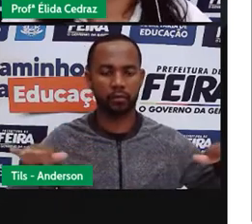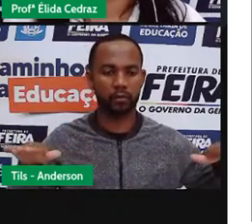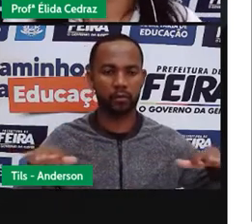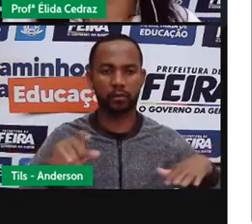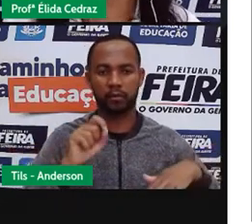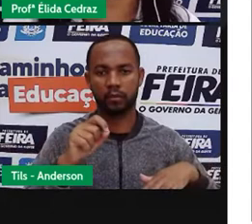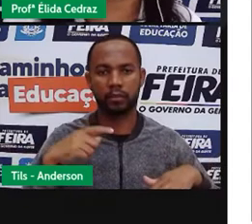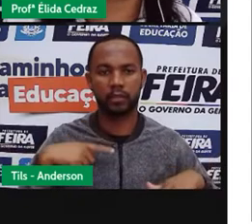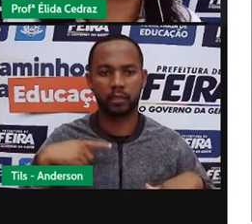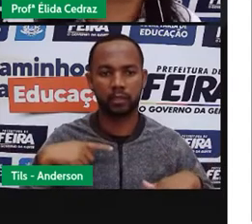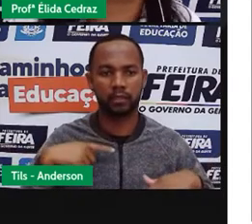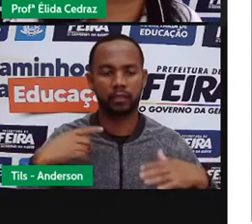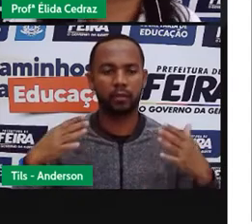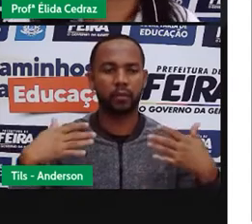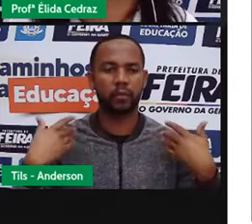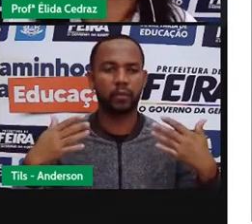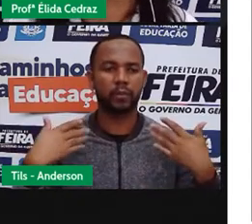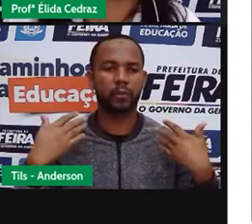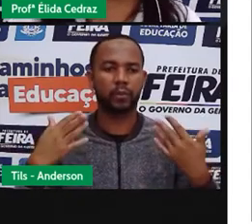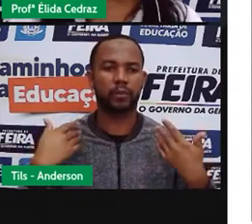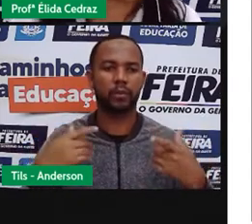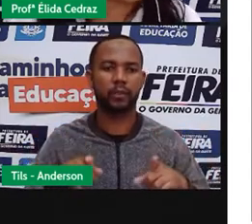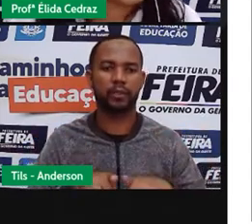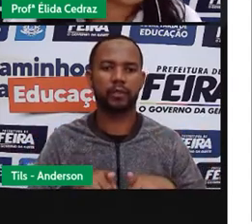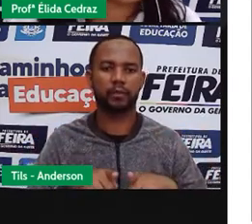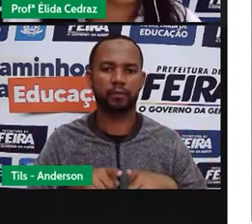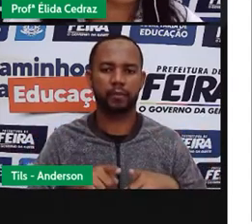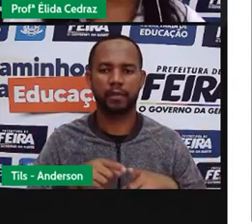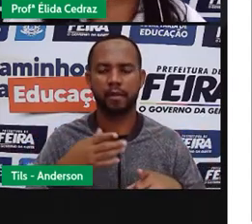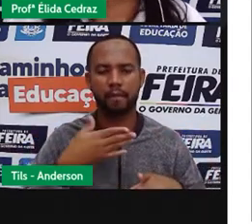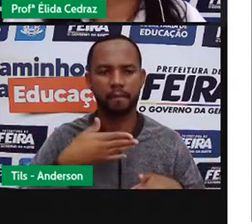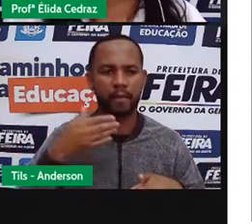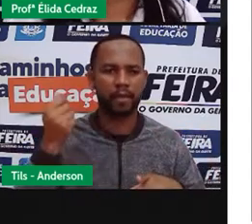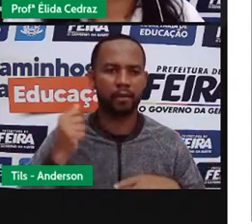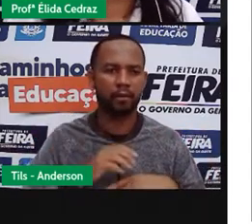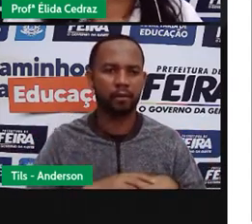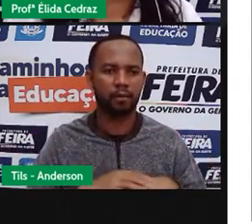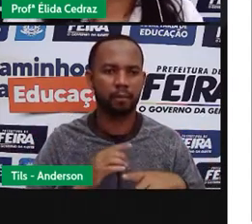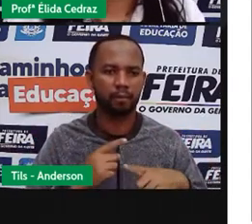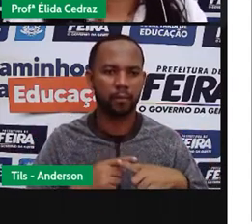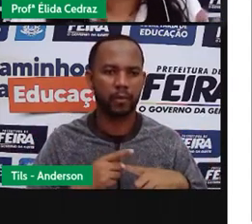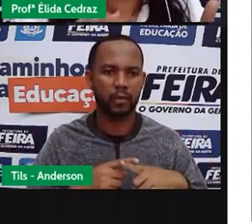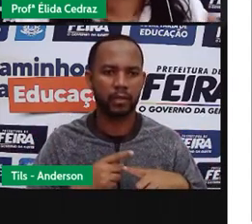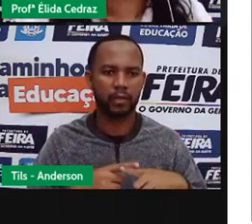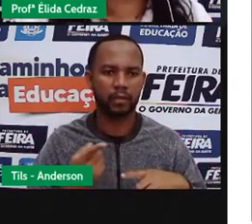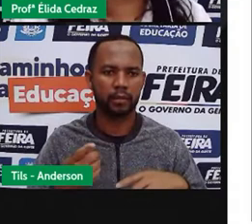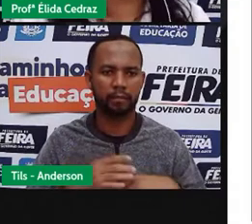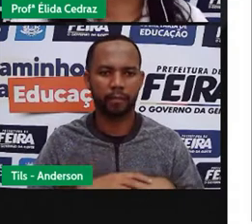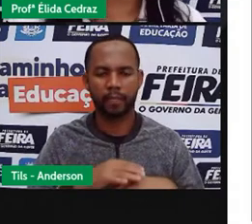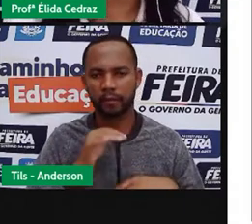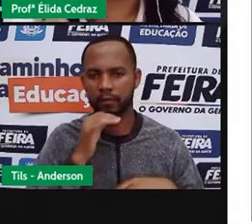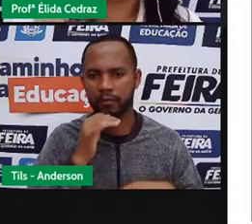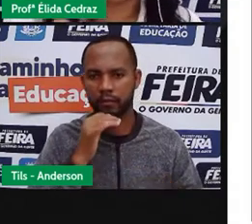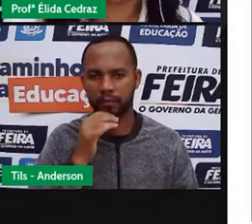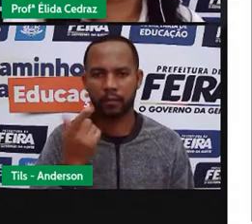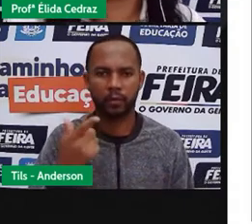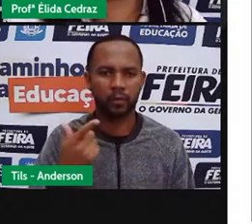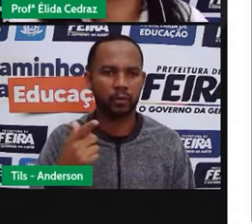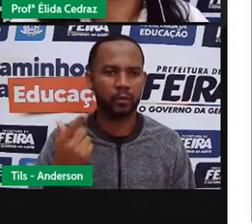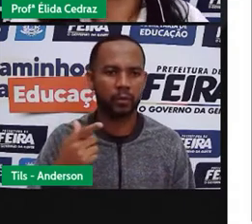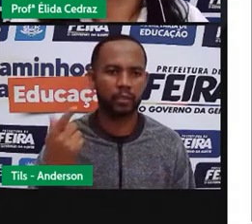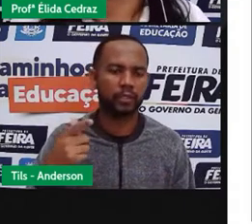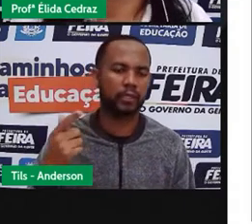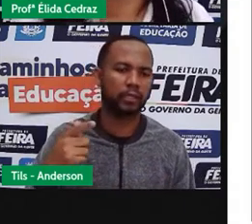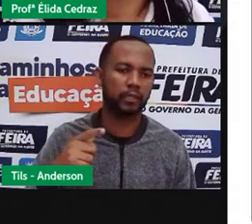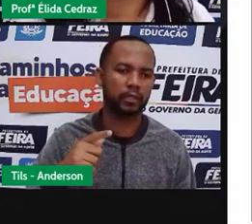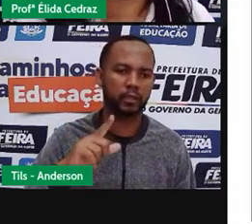a temperatura dele também fica mais agradável. Porque não está recebendo a luz